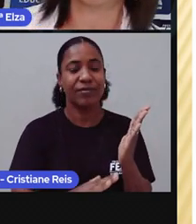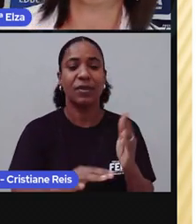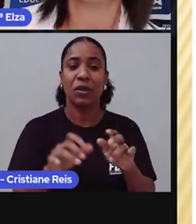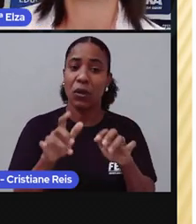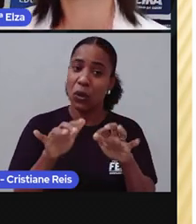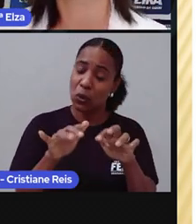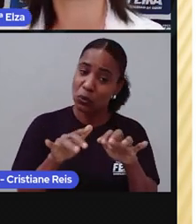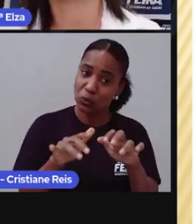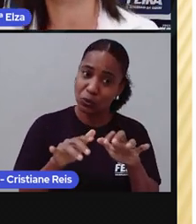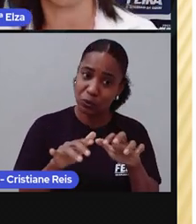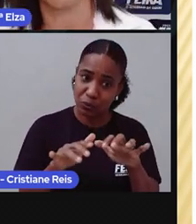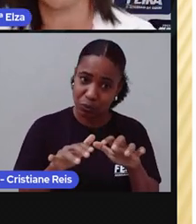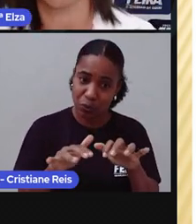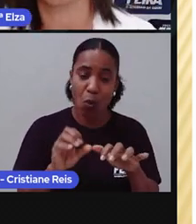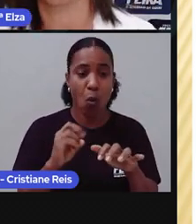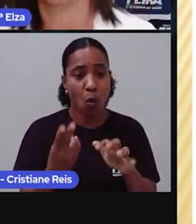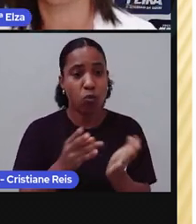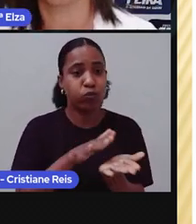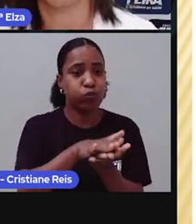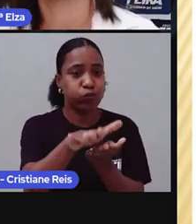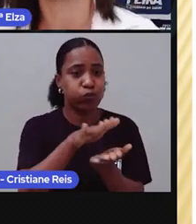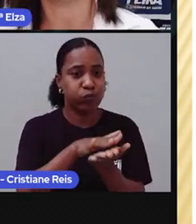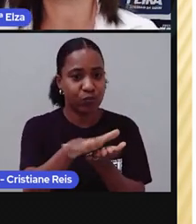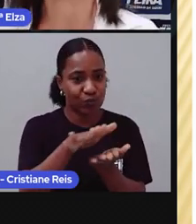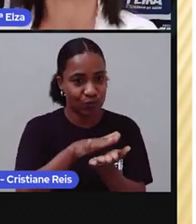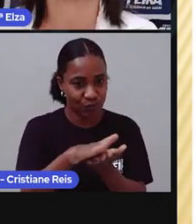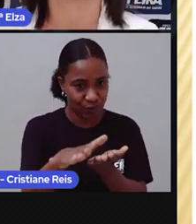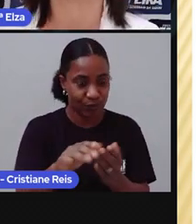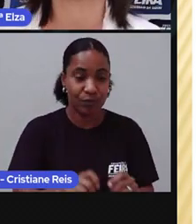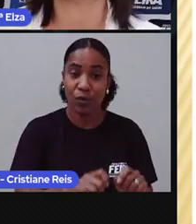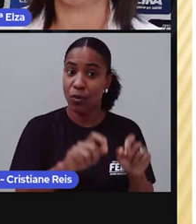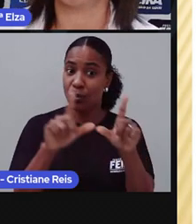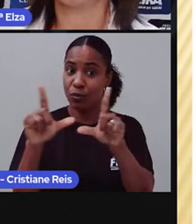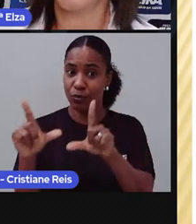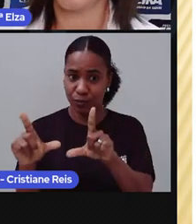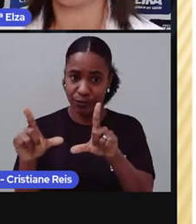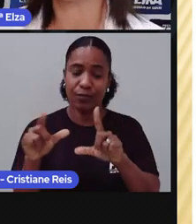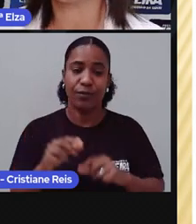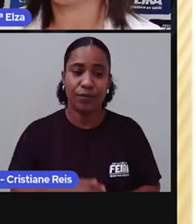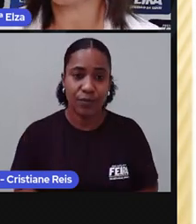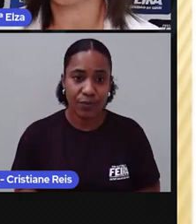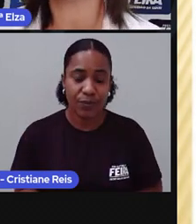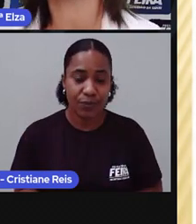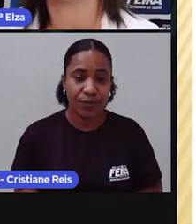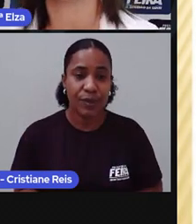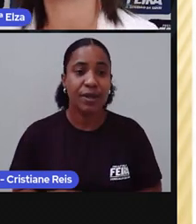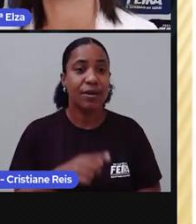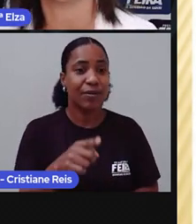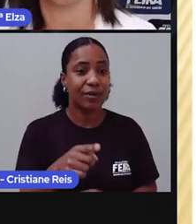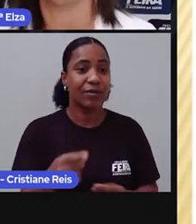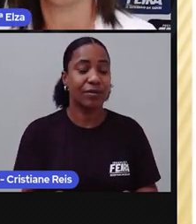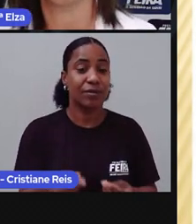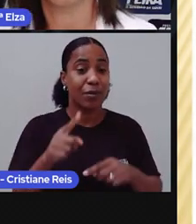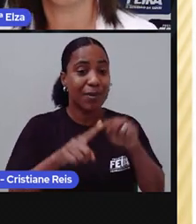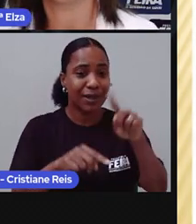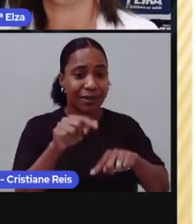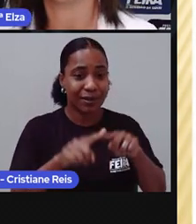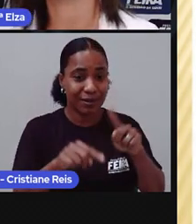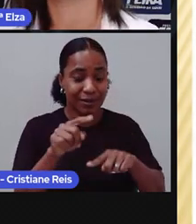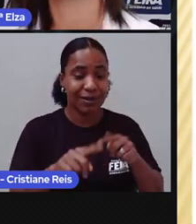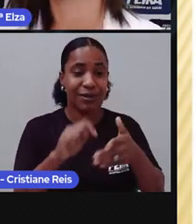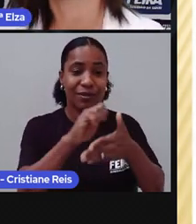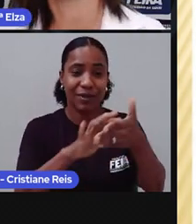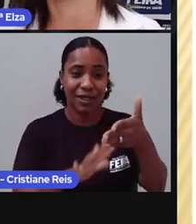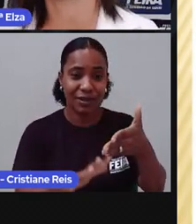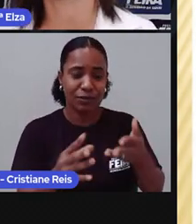online ou de forma impressa. Então, ao receber o material, assista novamente a esta aula e